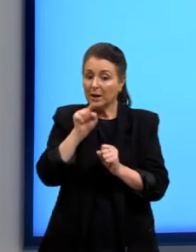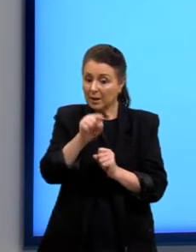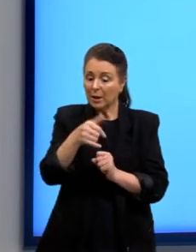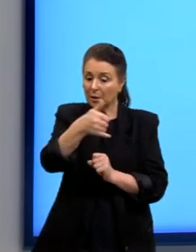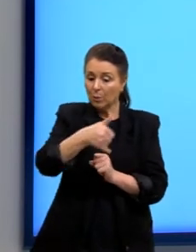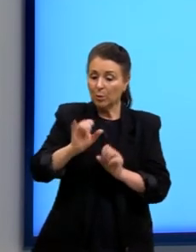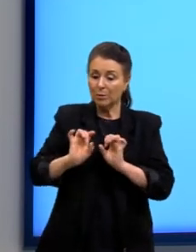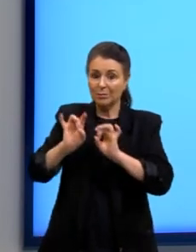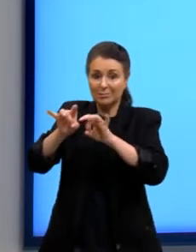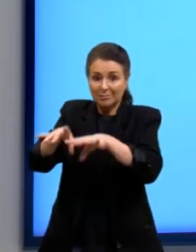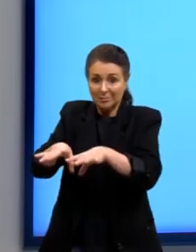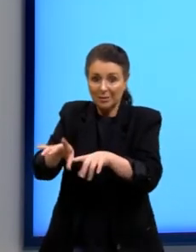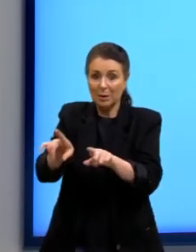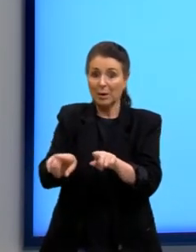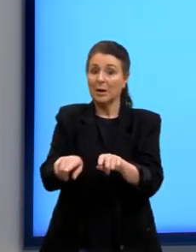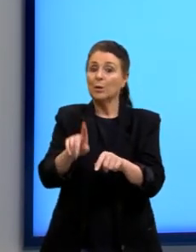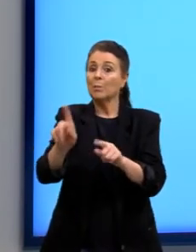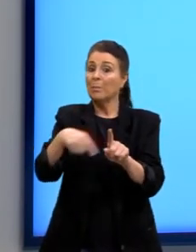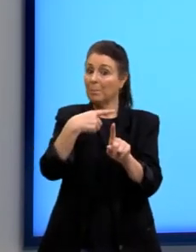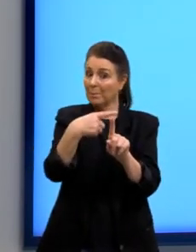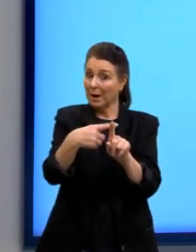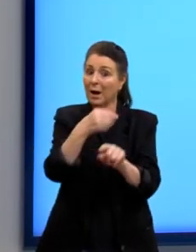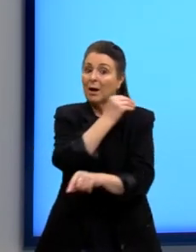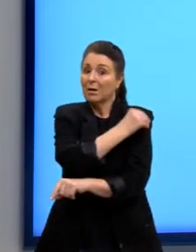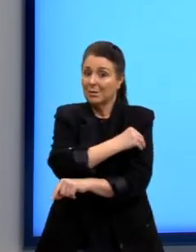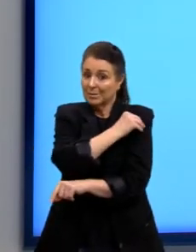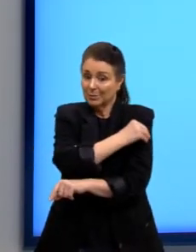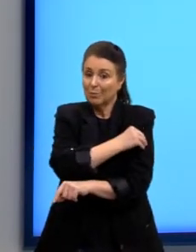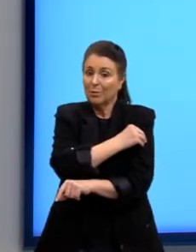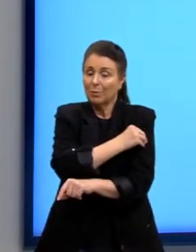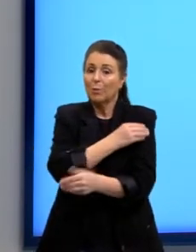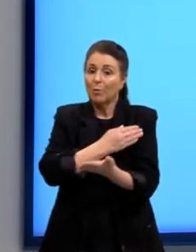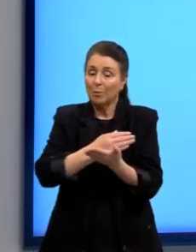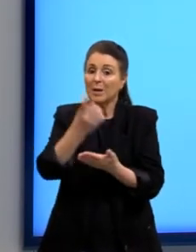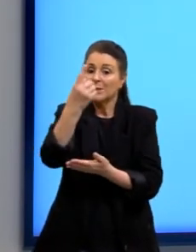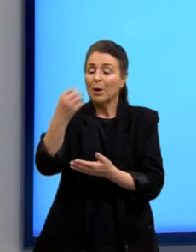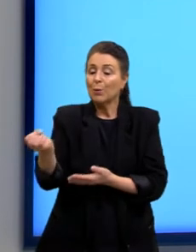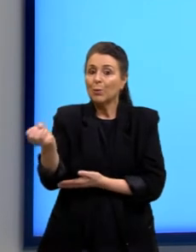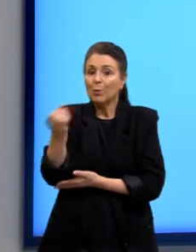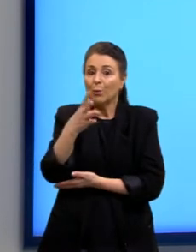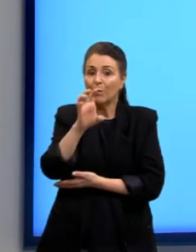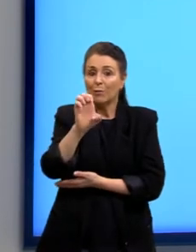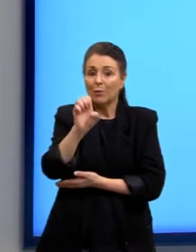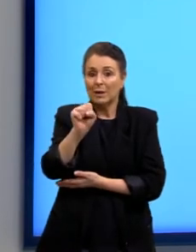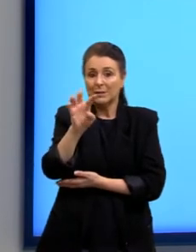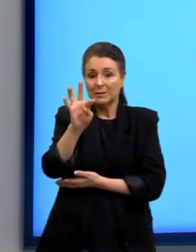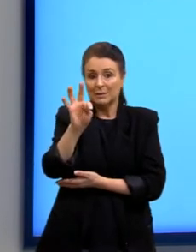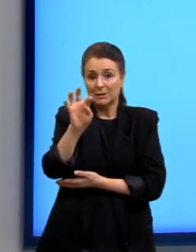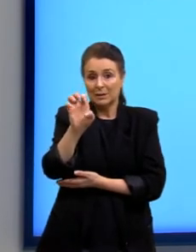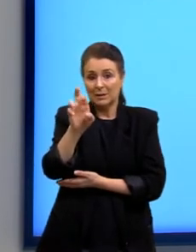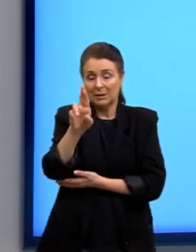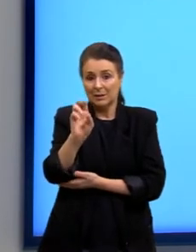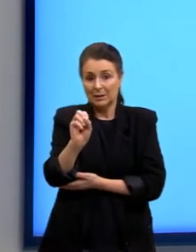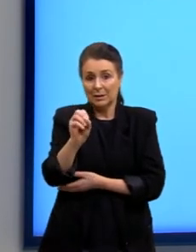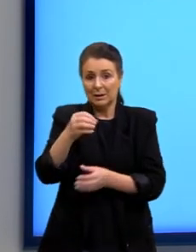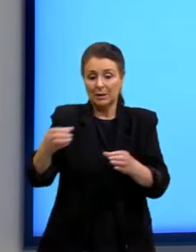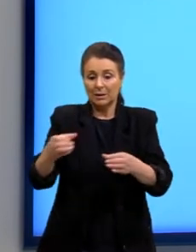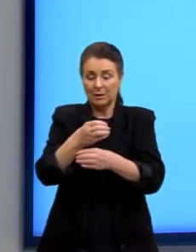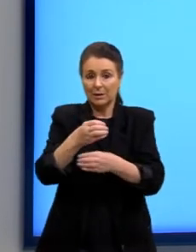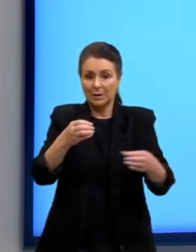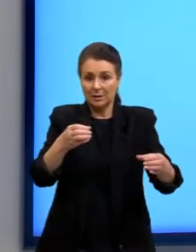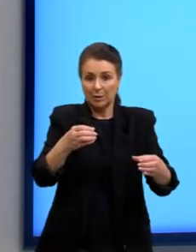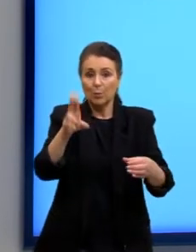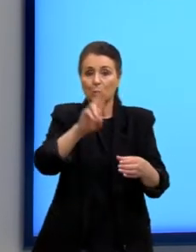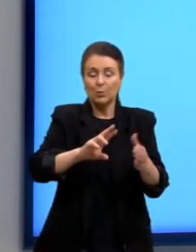óleo residual mais um álcool, eu posso formar um novo éster na nossa reação, utilizando catalisadores